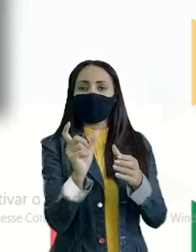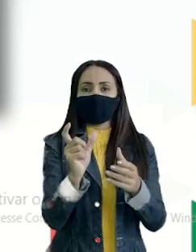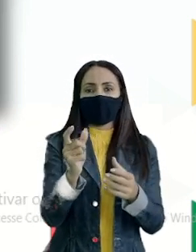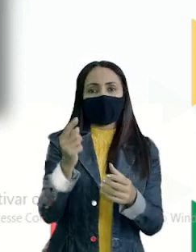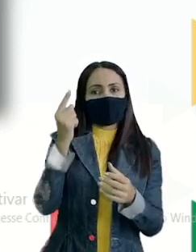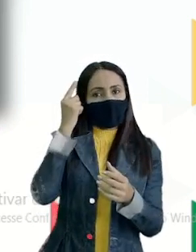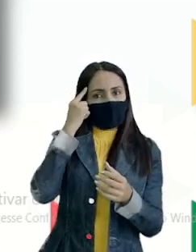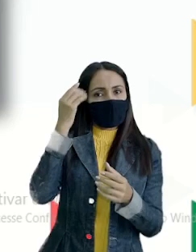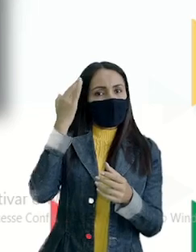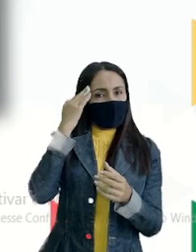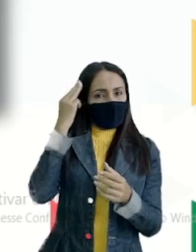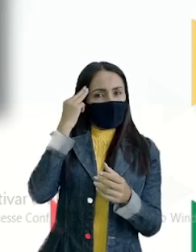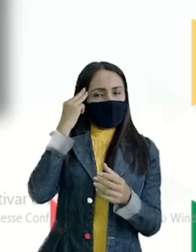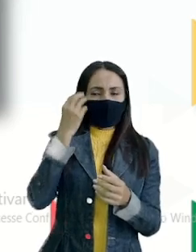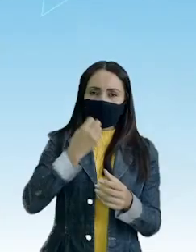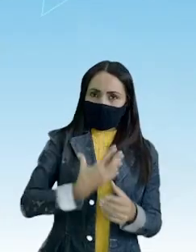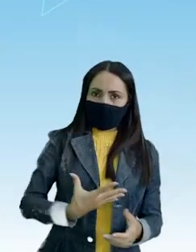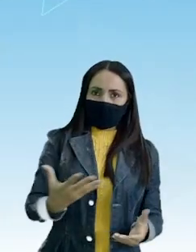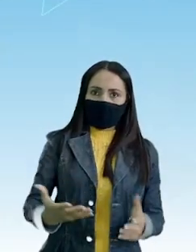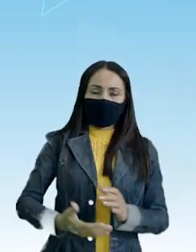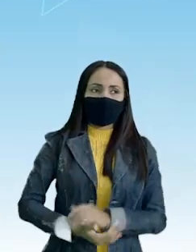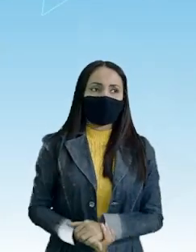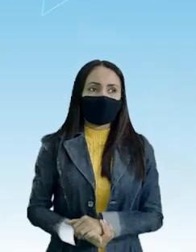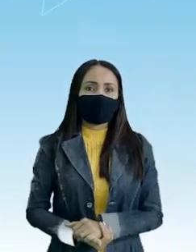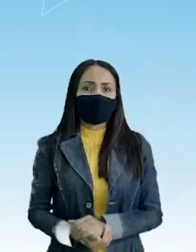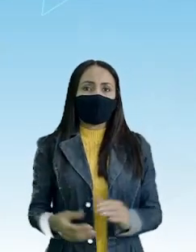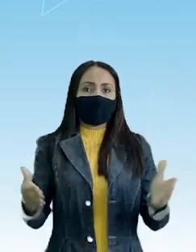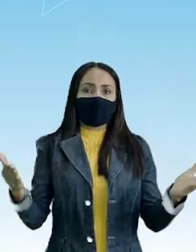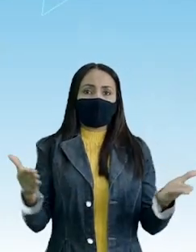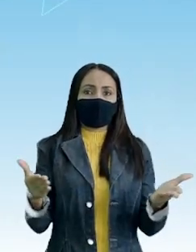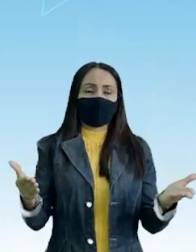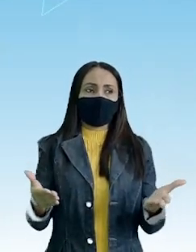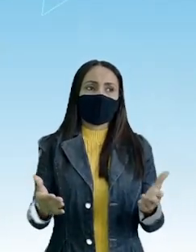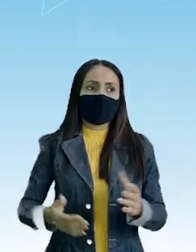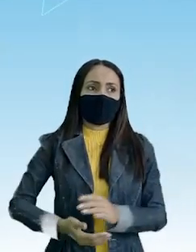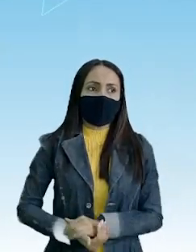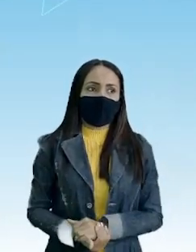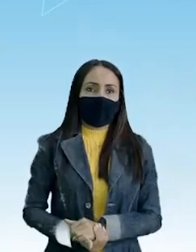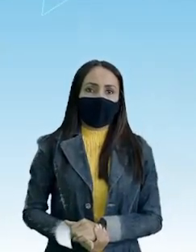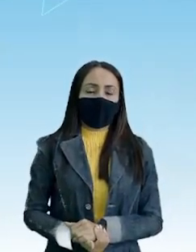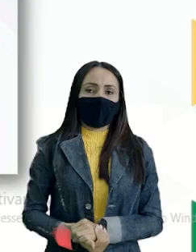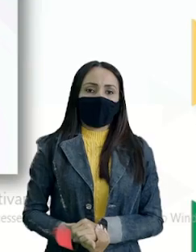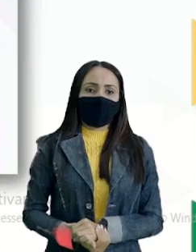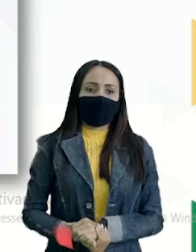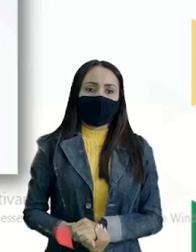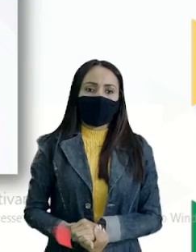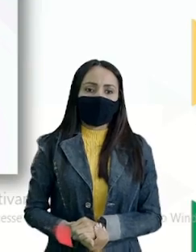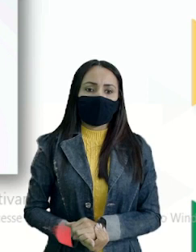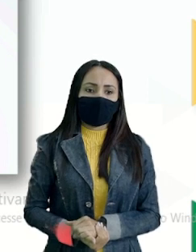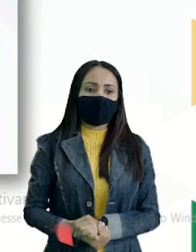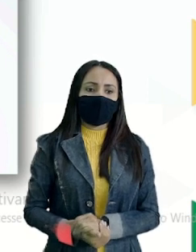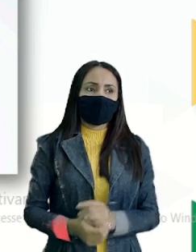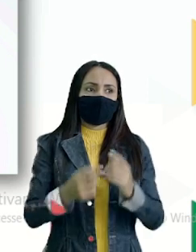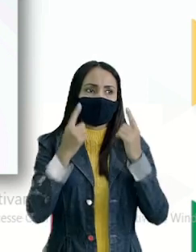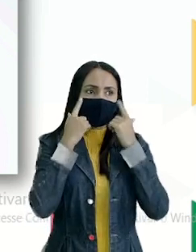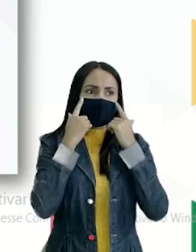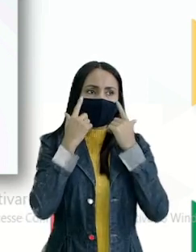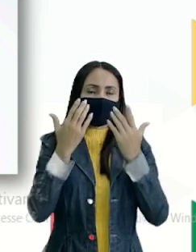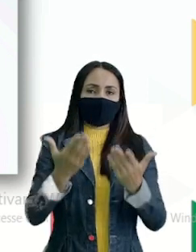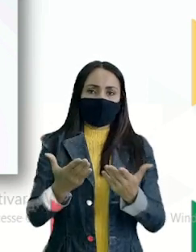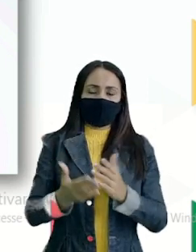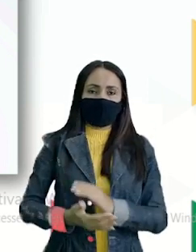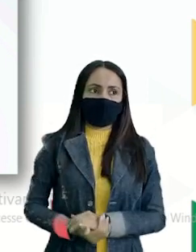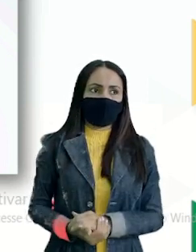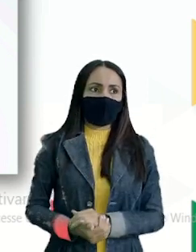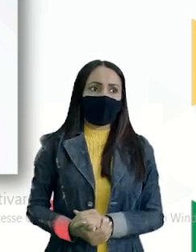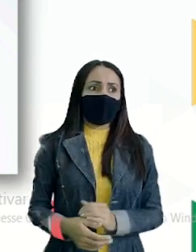Hipônimo Vamos ver Agora Olha aí O hiperônimo Prestem bem atenção Já o hiperônimo